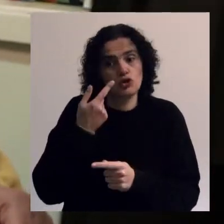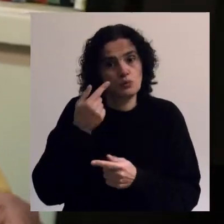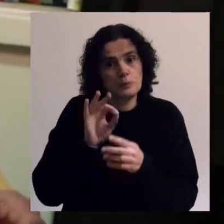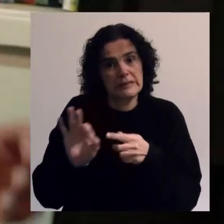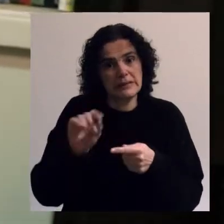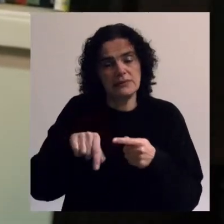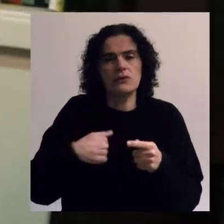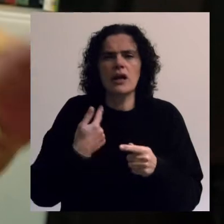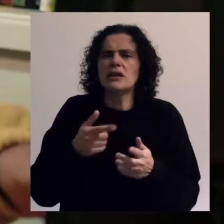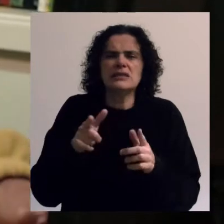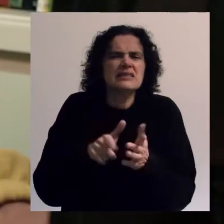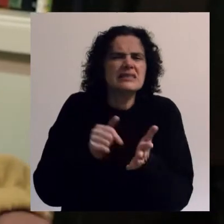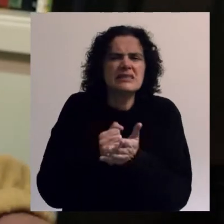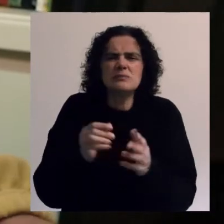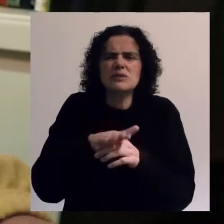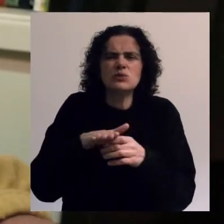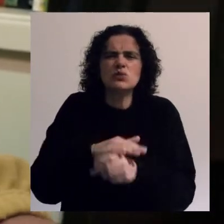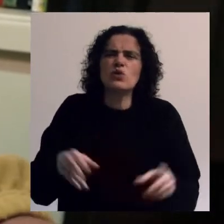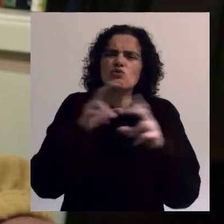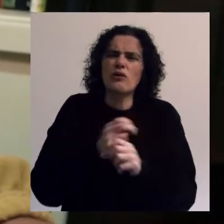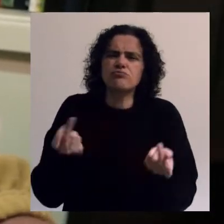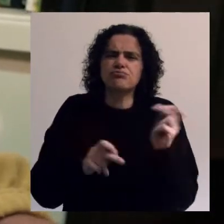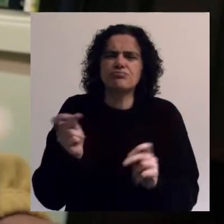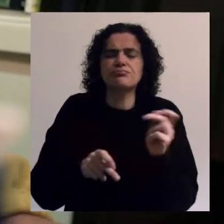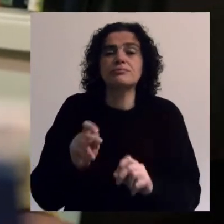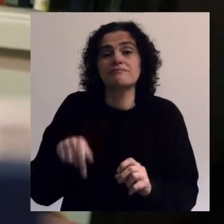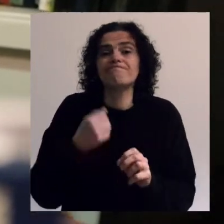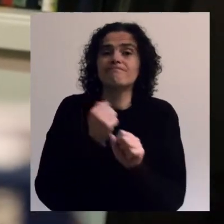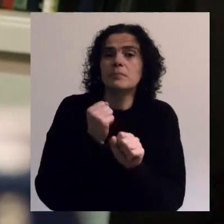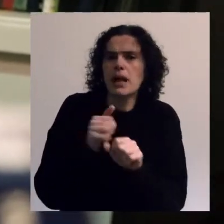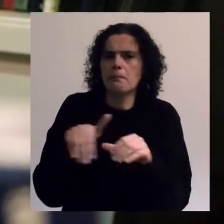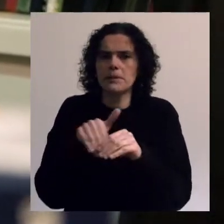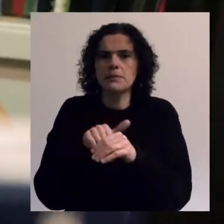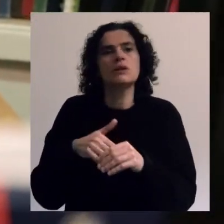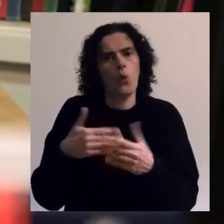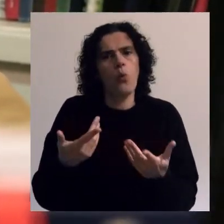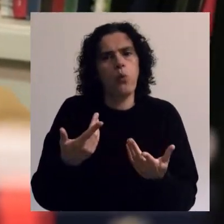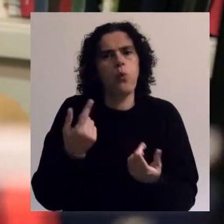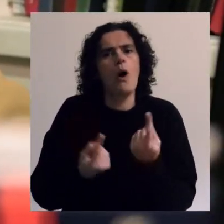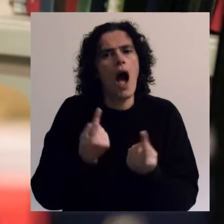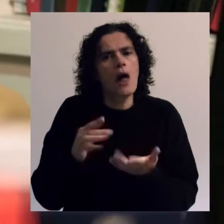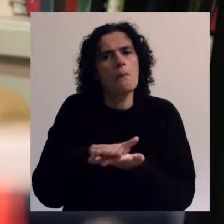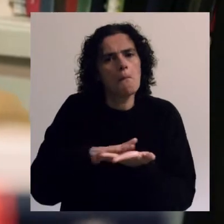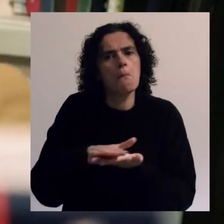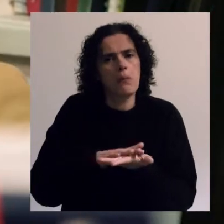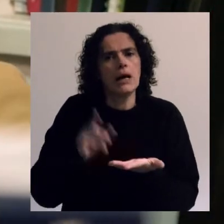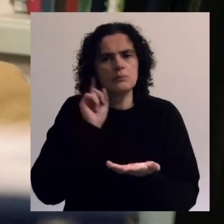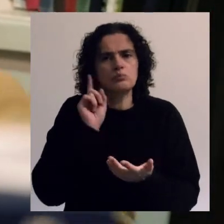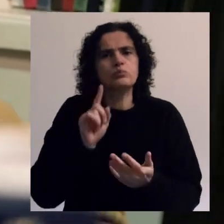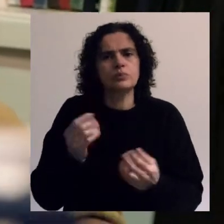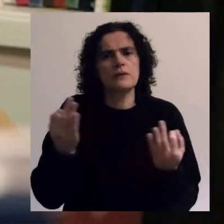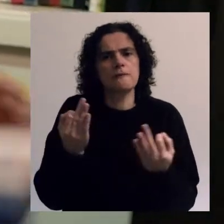particularmente, temos sempre novas situações e trabalhar com a participação é algo também fundamental.